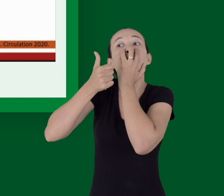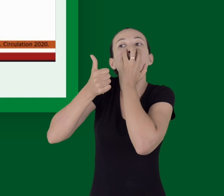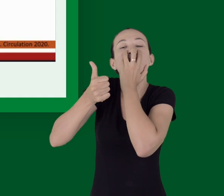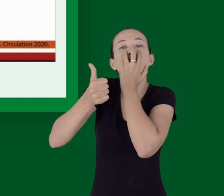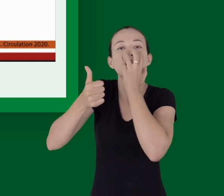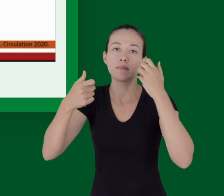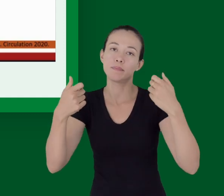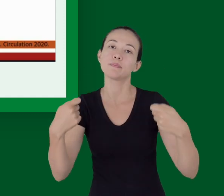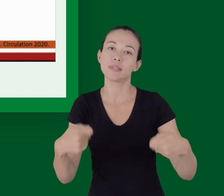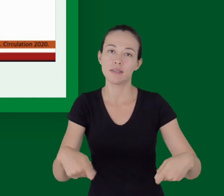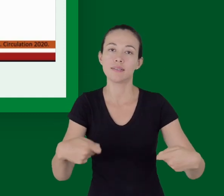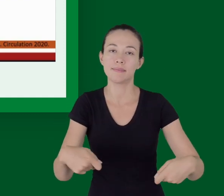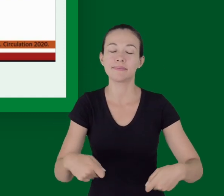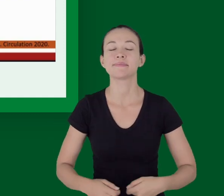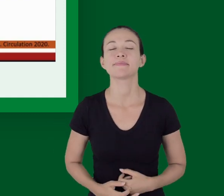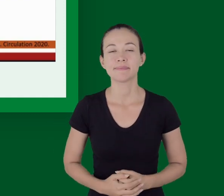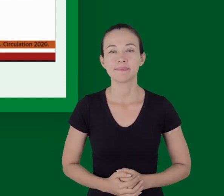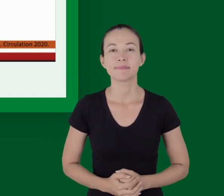paciente não ventilar.